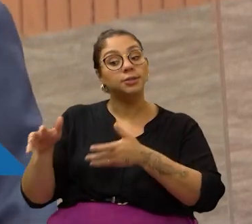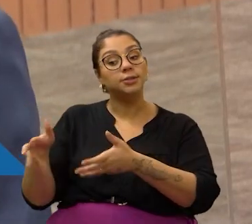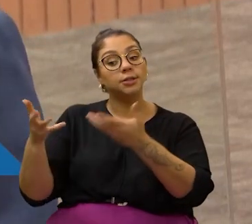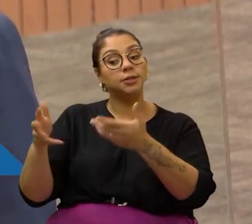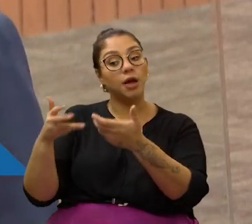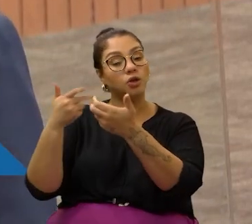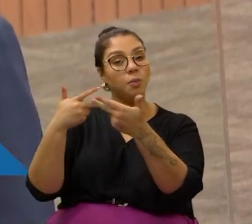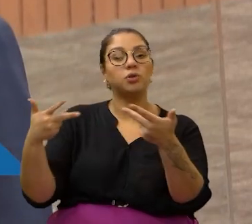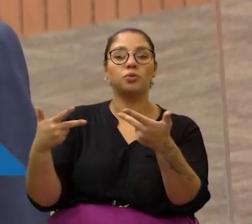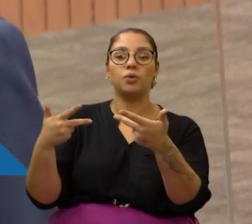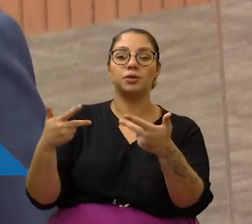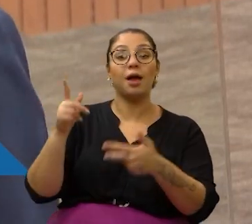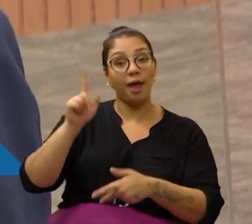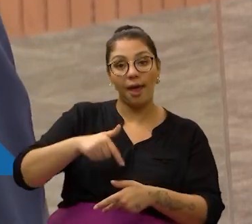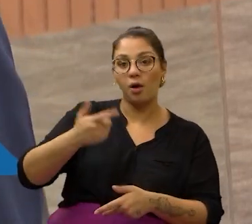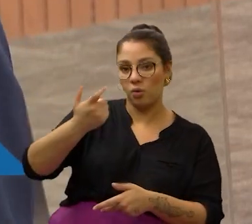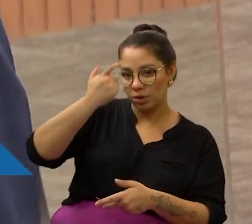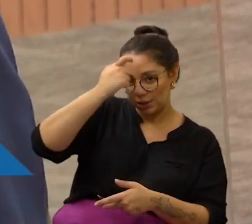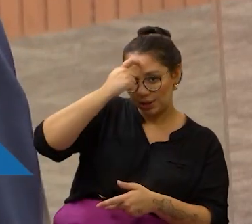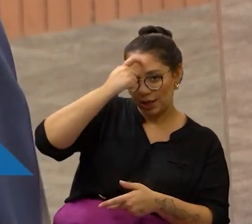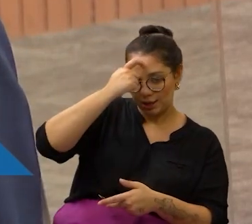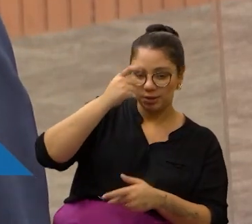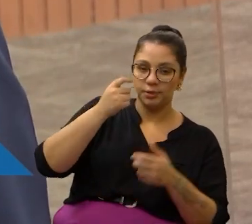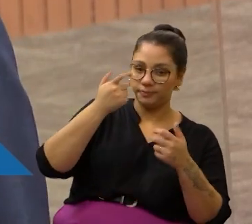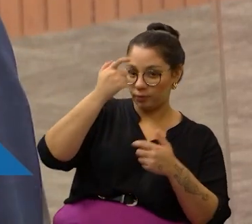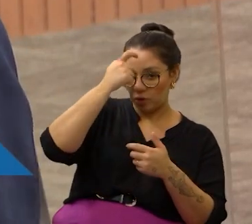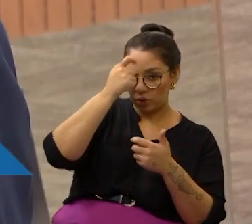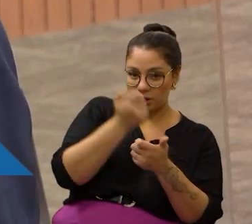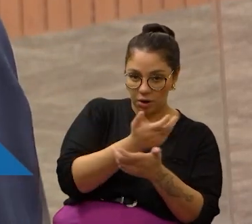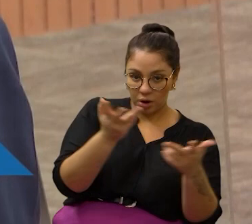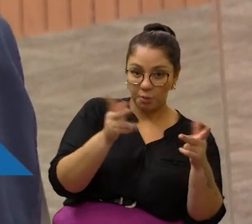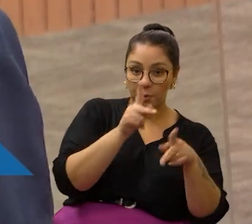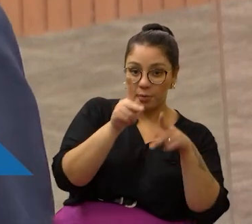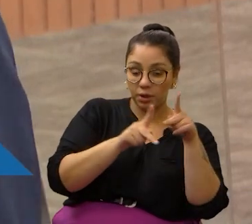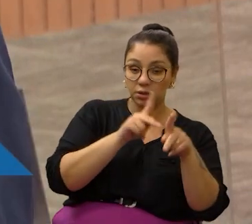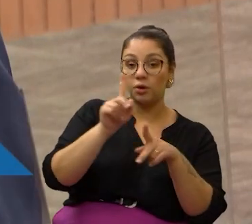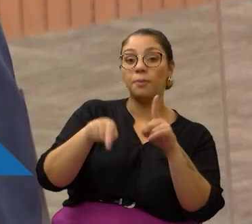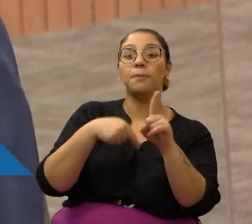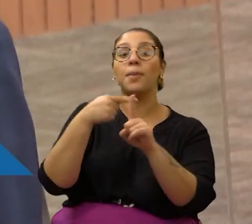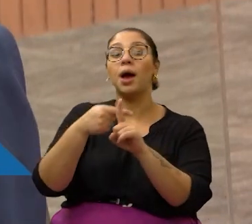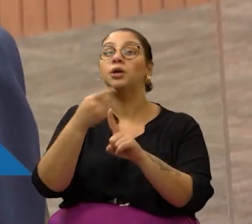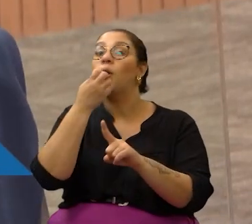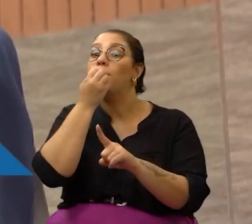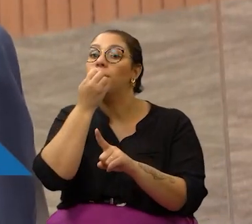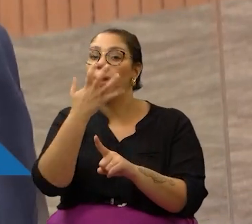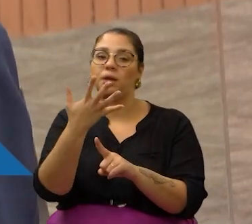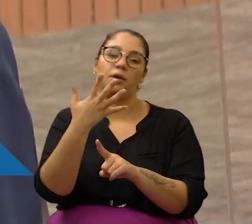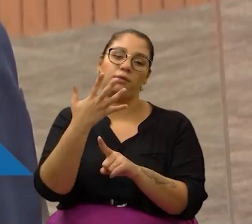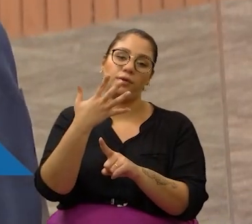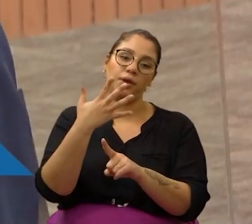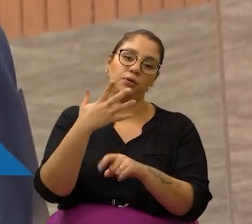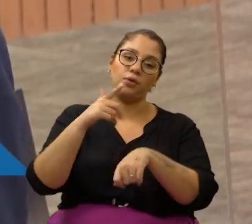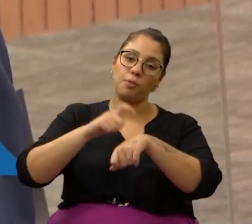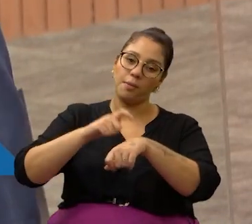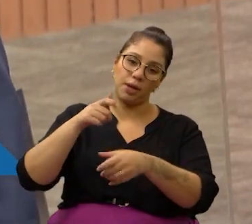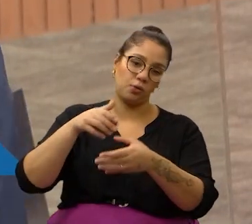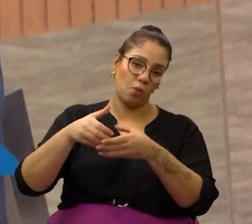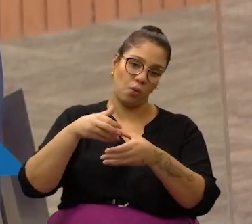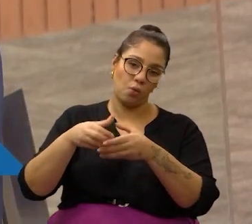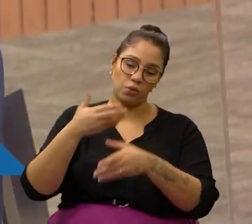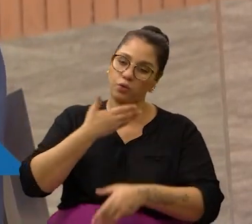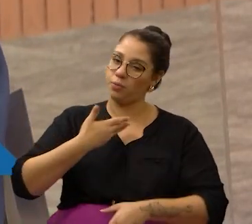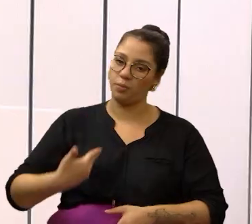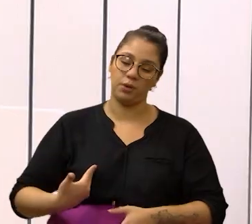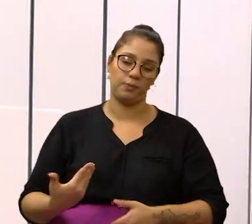motivadas por alguma coisa. Então, é a consciência, a conscientização e também esse benefício que ela pode ter ao prestar um